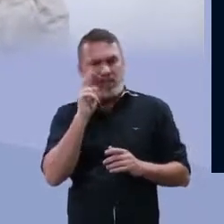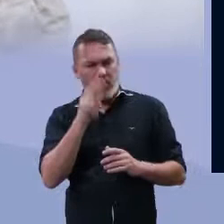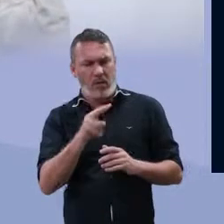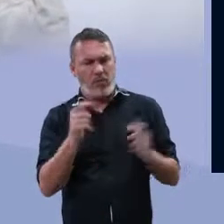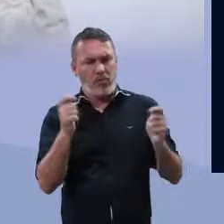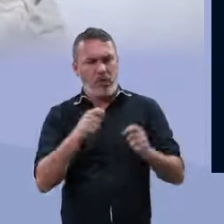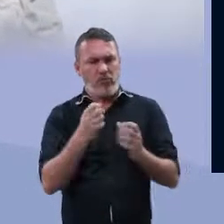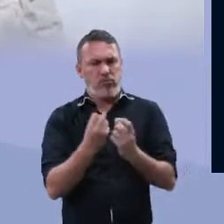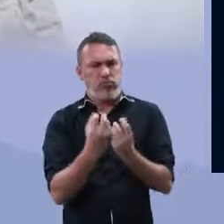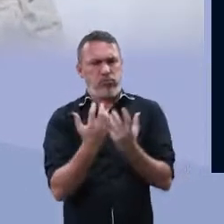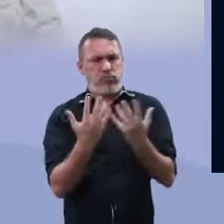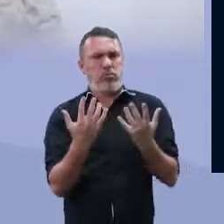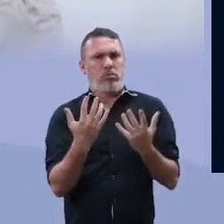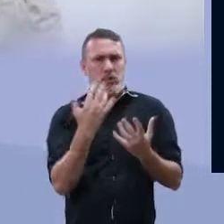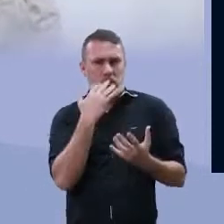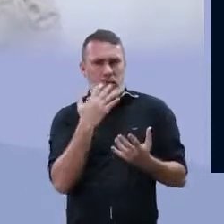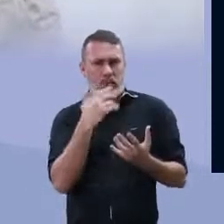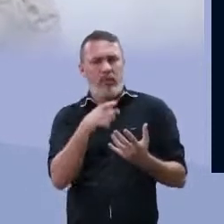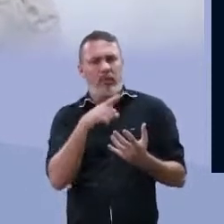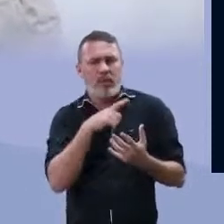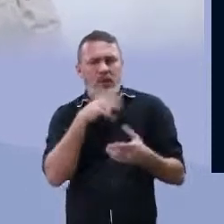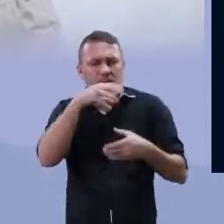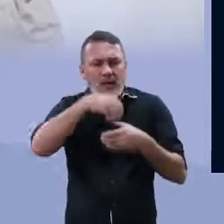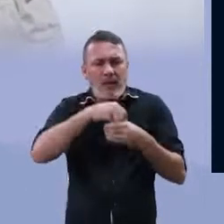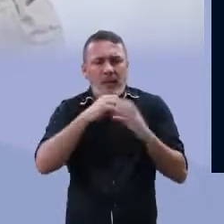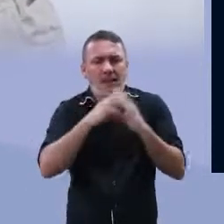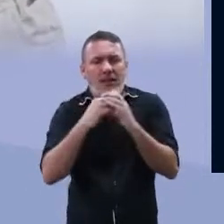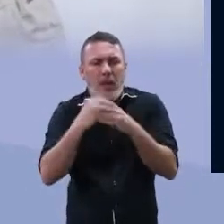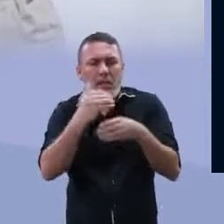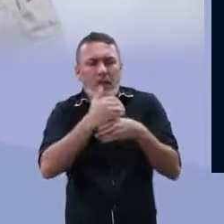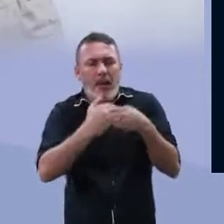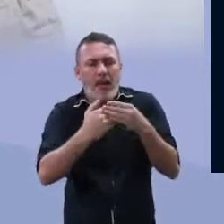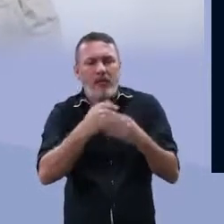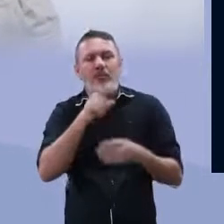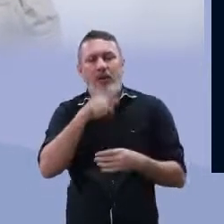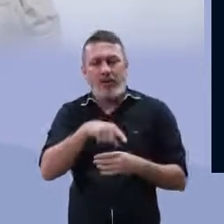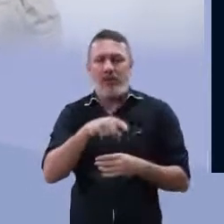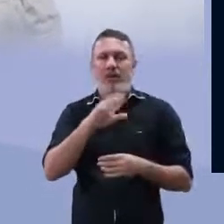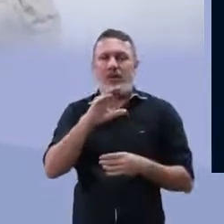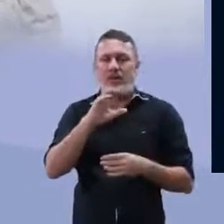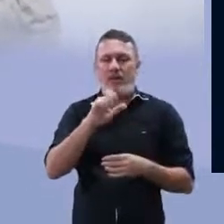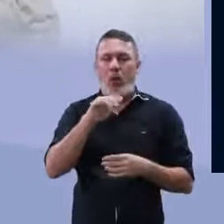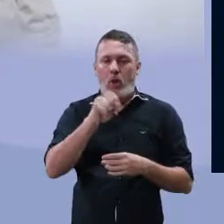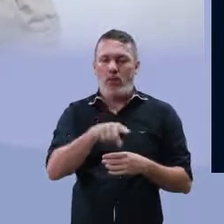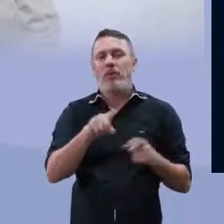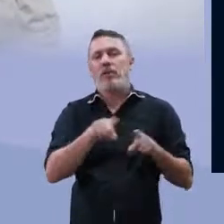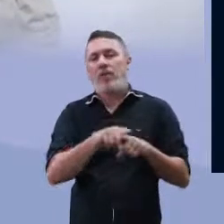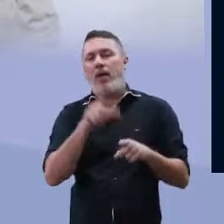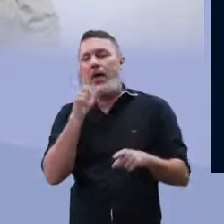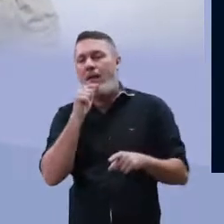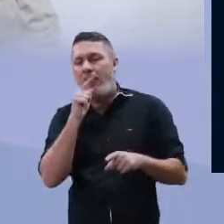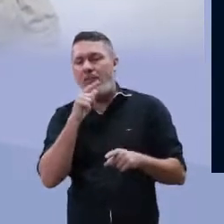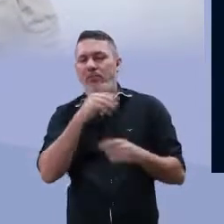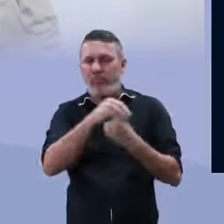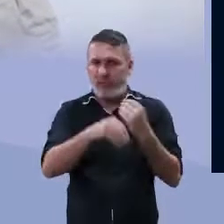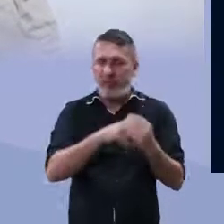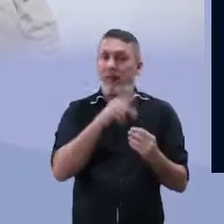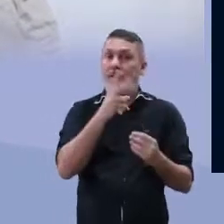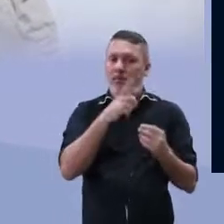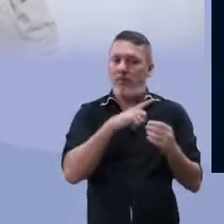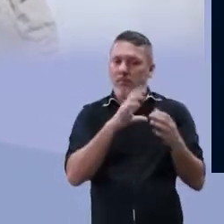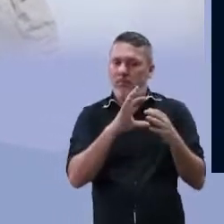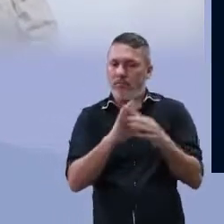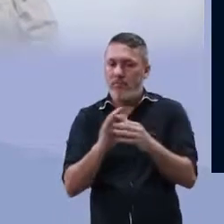a olho nu, né? Tem até um tamanho considerável. Elas vão apresentar a parede celular de celulose, ága e